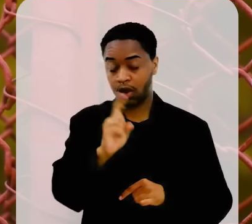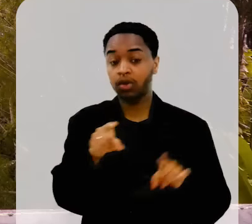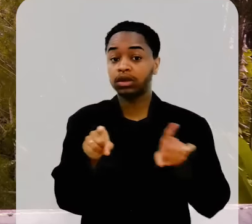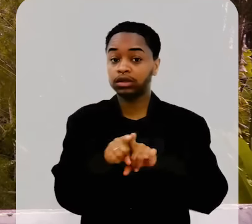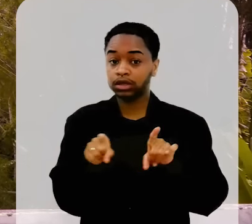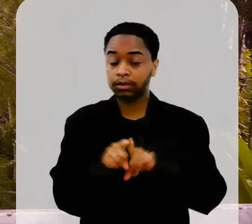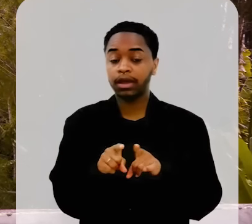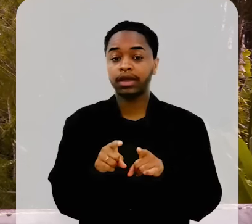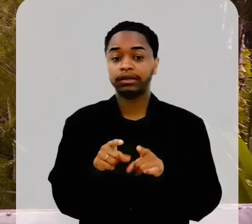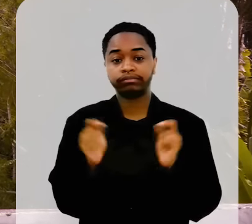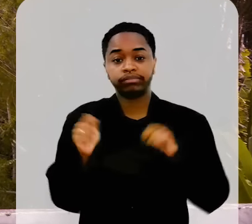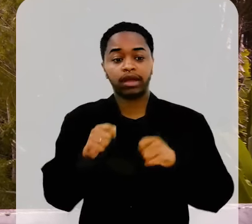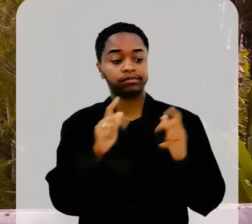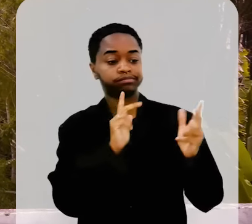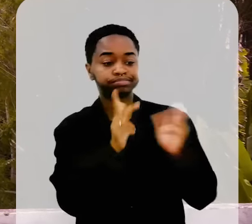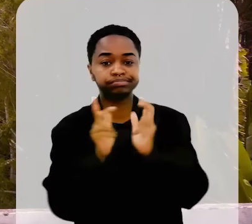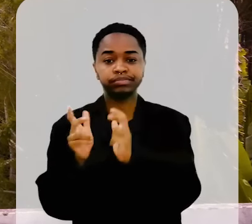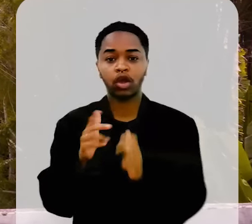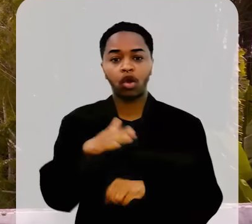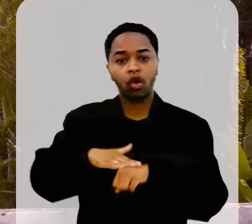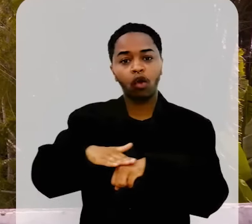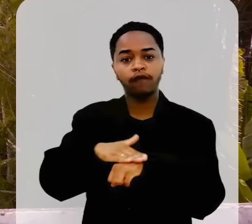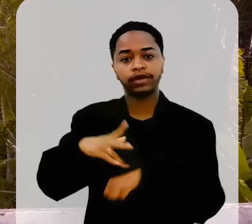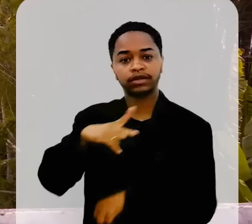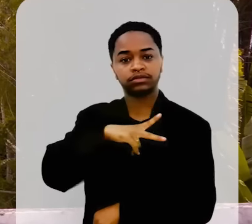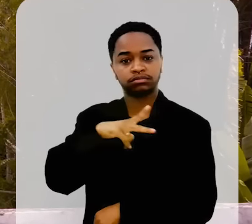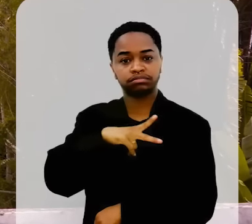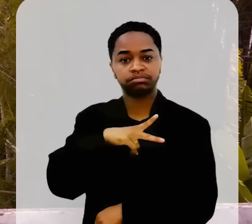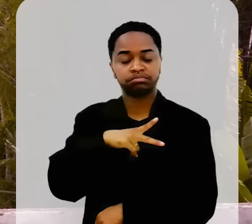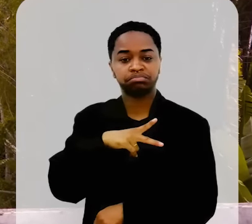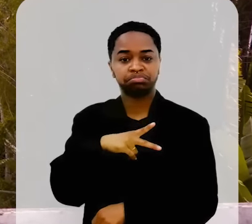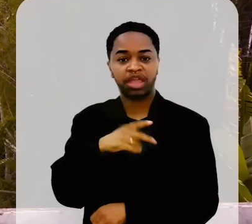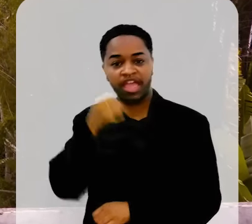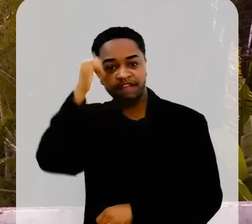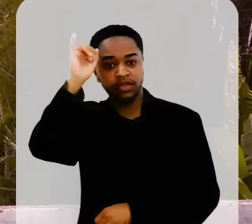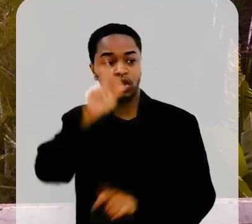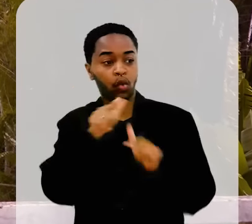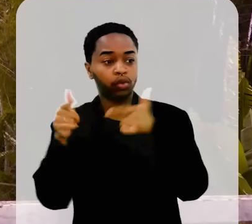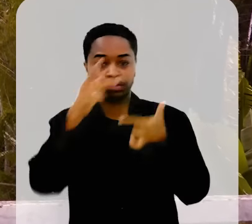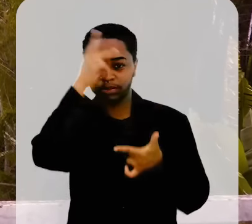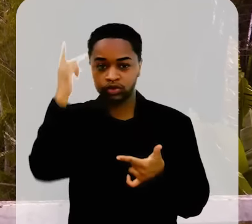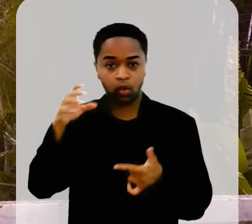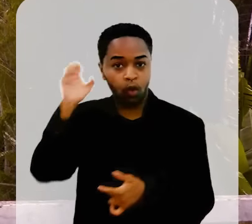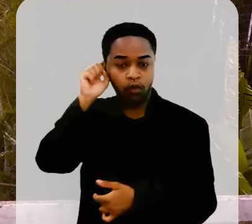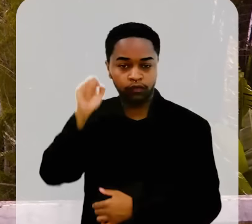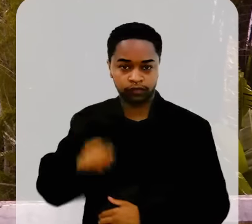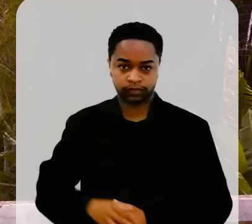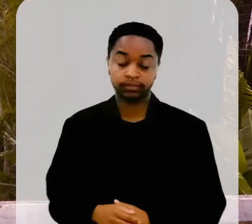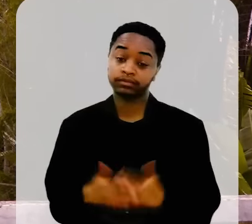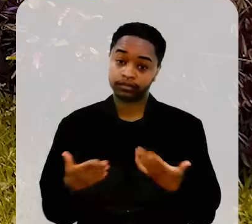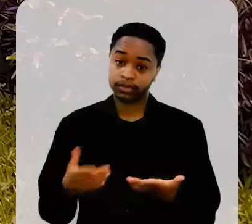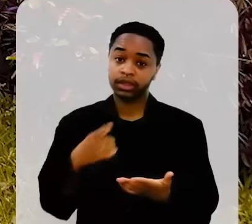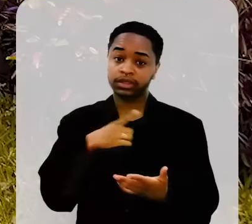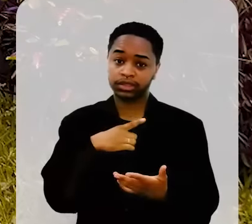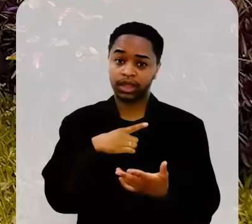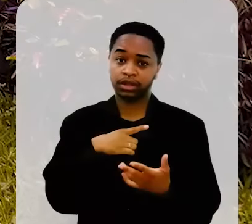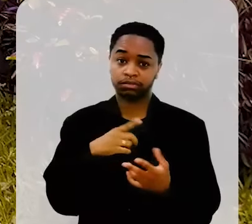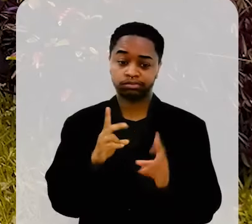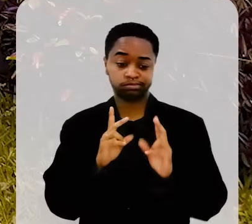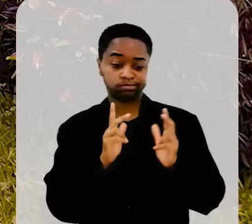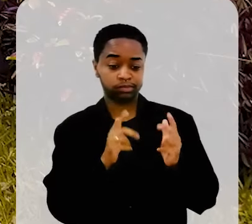fazenda, mas para que as conversas políticas do doutor Périx não fossem ouvidas por mais ninguém. Então, eram